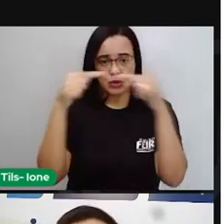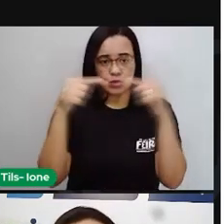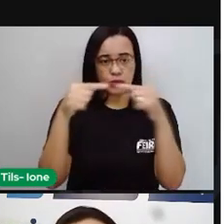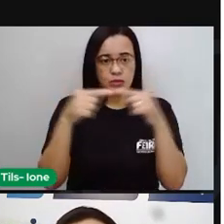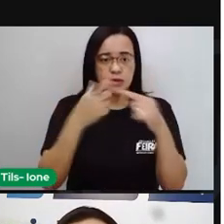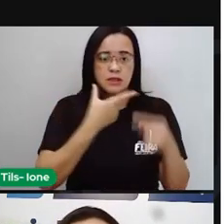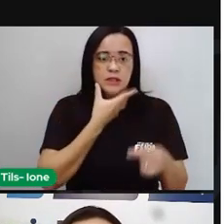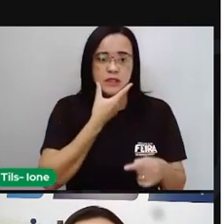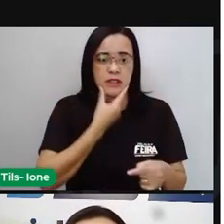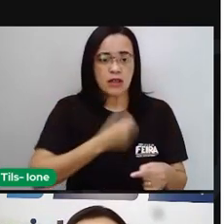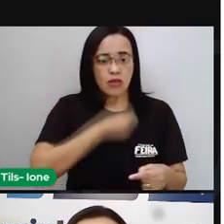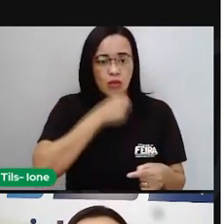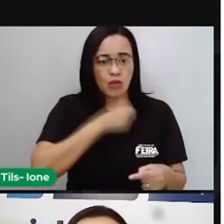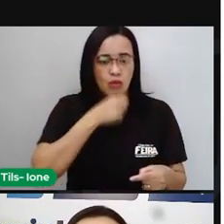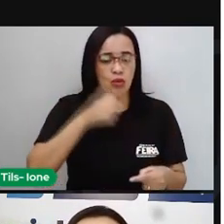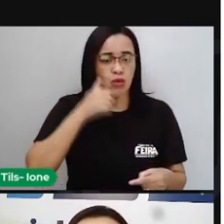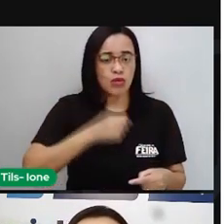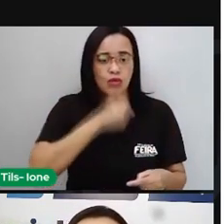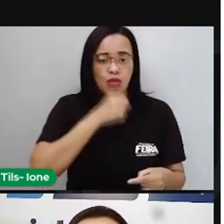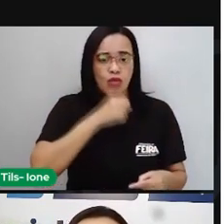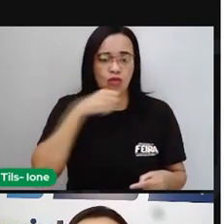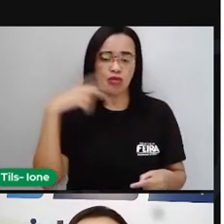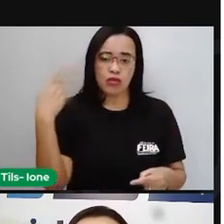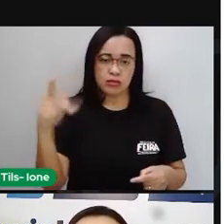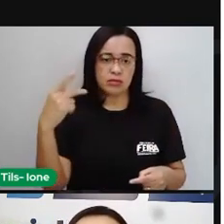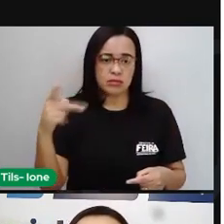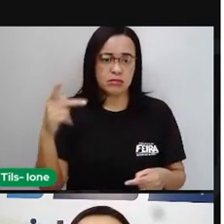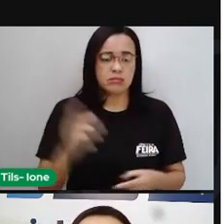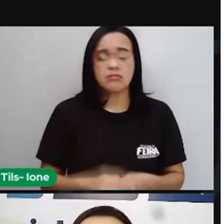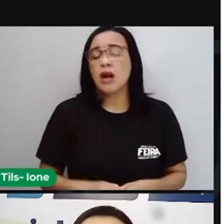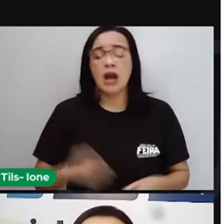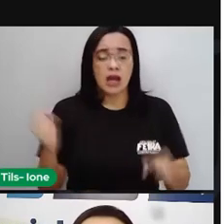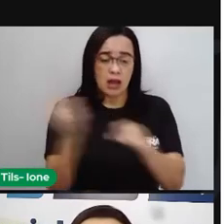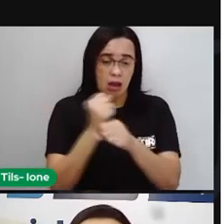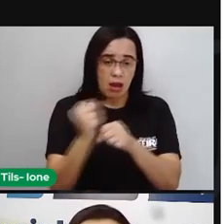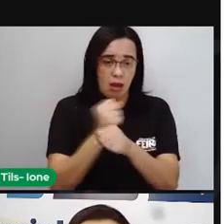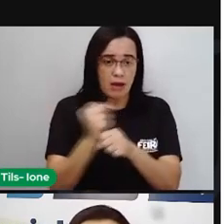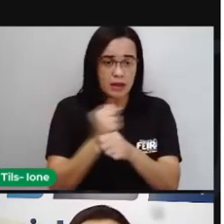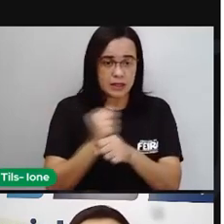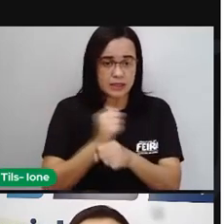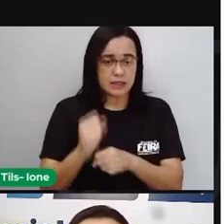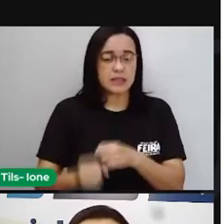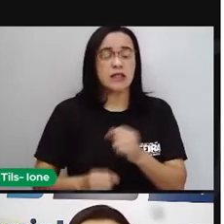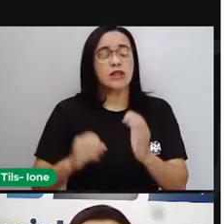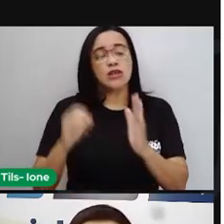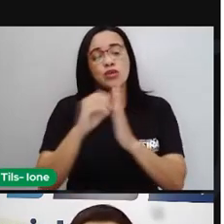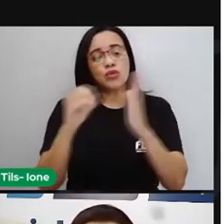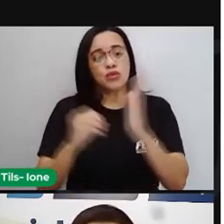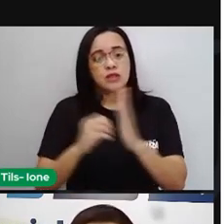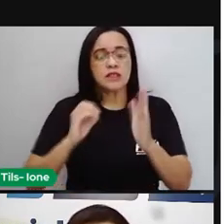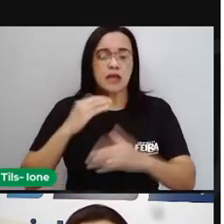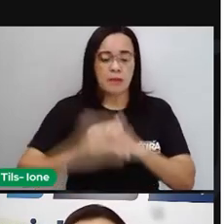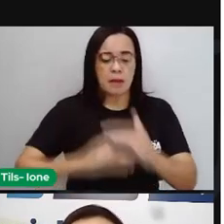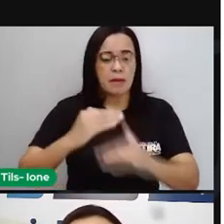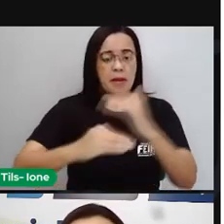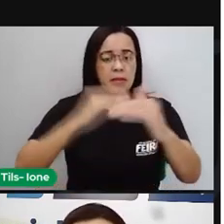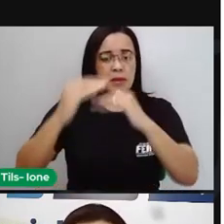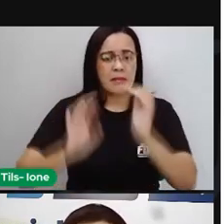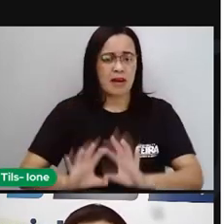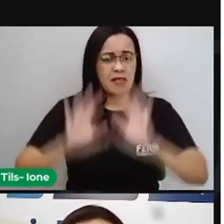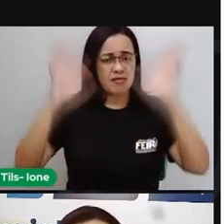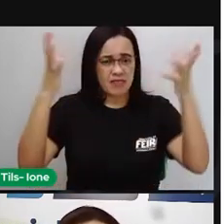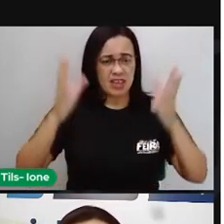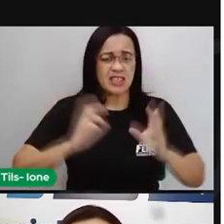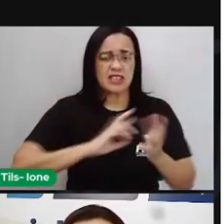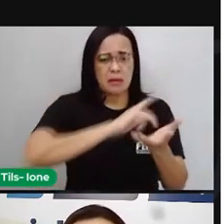E aí, os avós de Jesus, ao longo dos séculos, receberam comemorações festivas em diversas datas diferentes, mas o